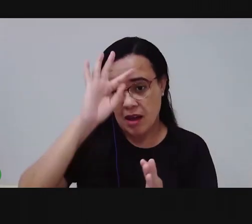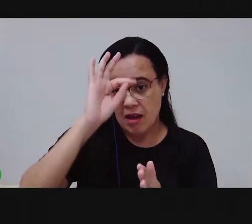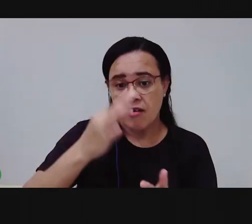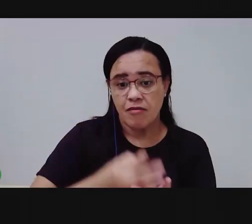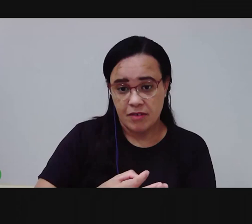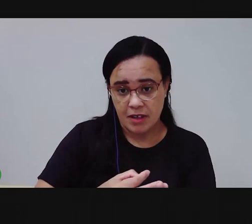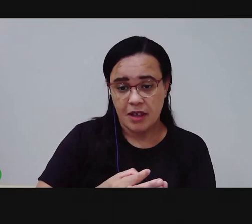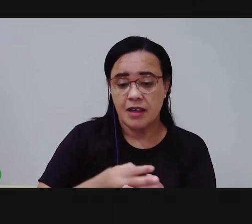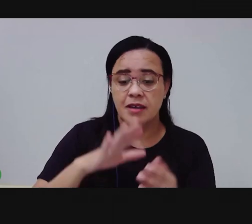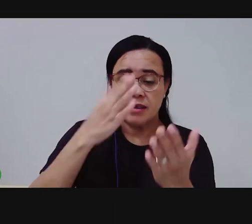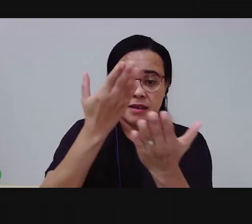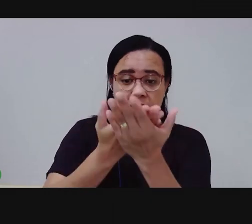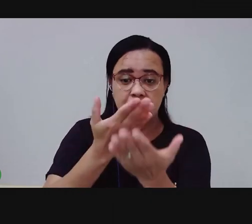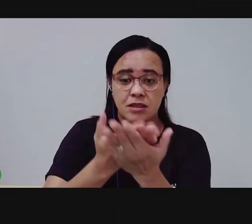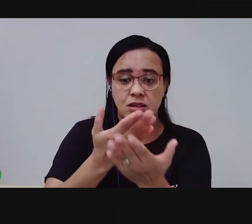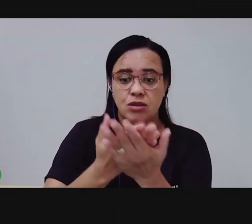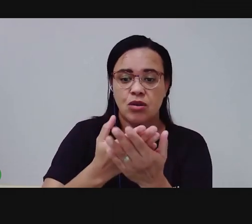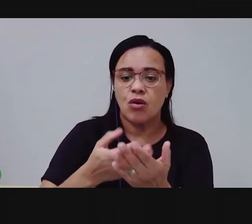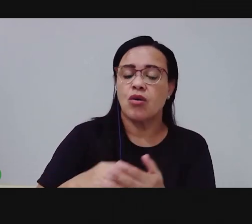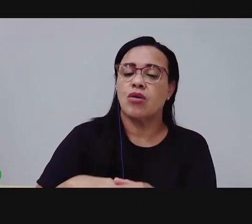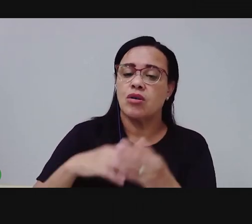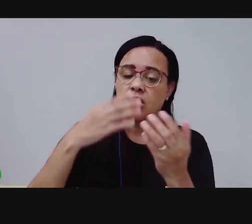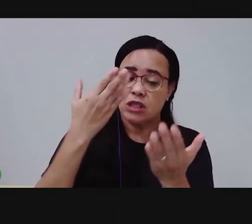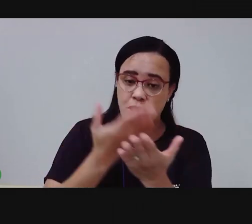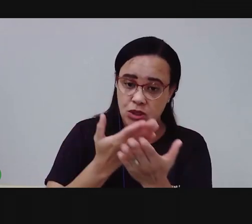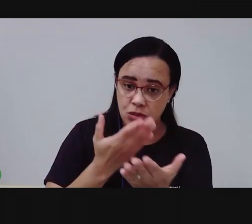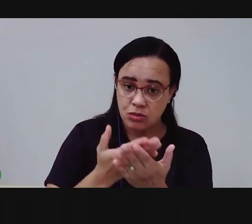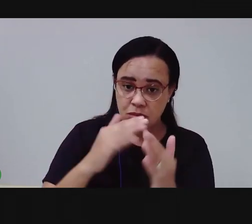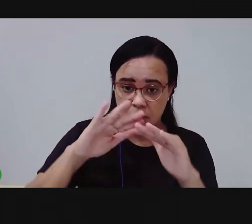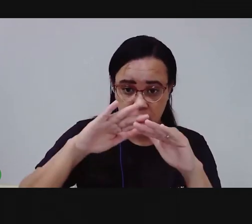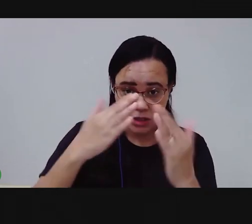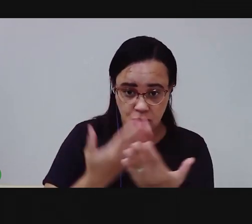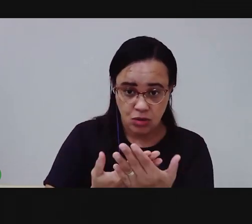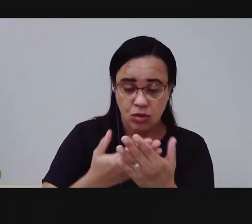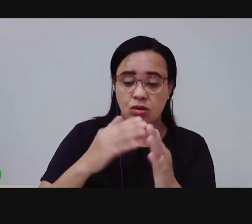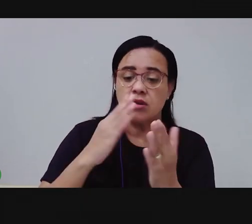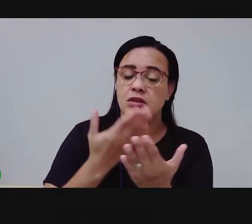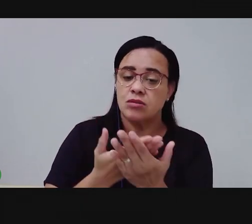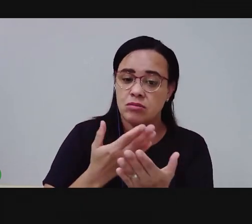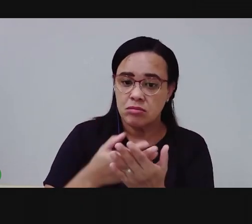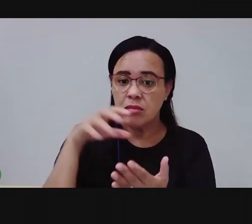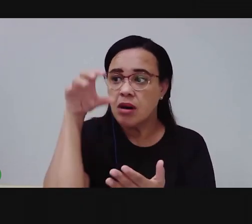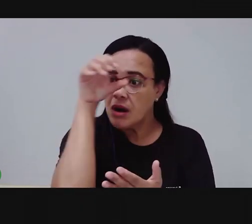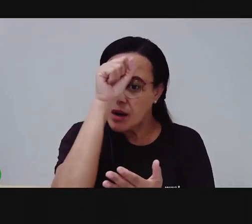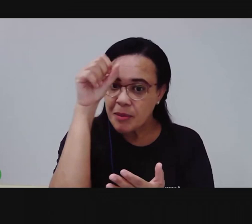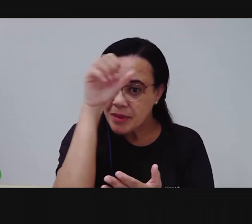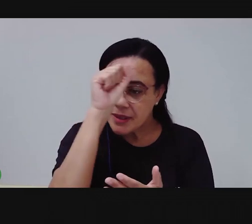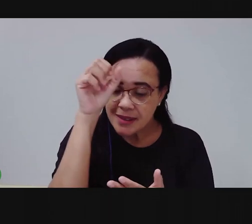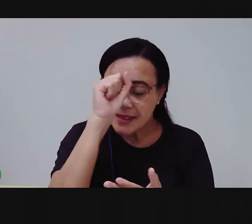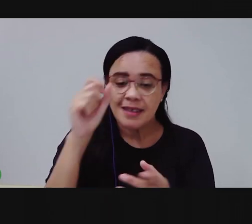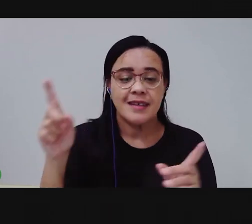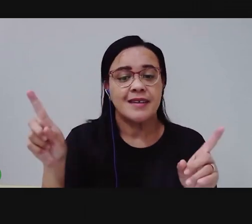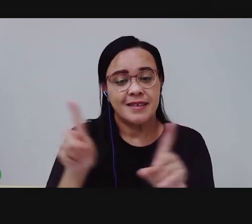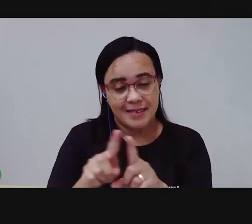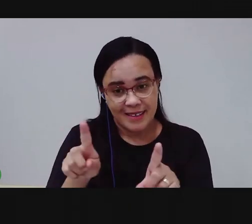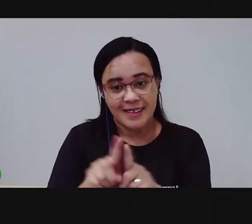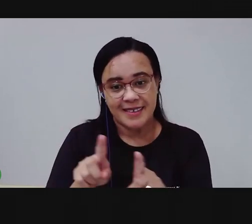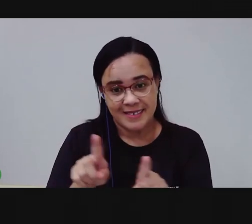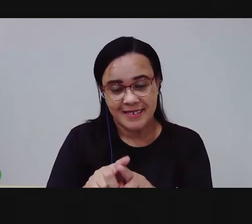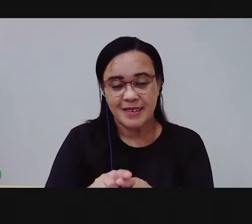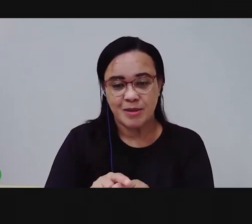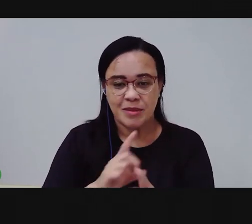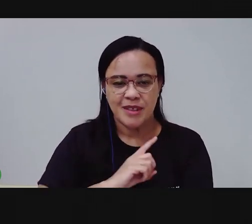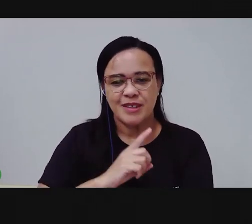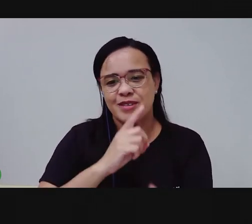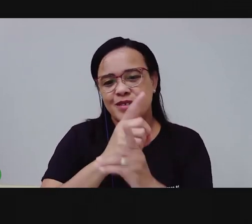na escola, a gente vai estudar, vai aprender. Nesses espaços, a gente se encontra com os nossos pares, com as pessoas